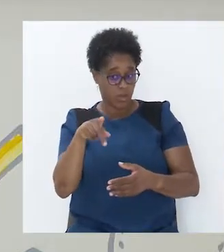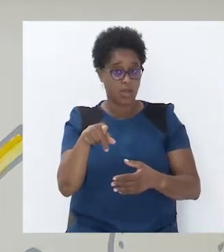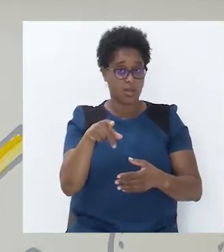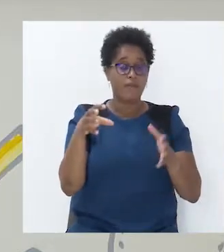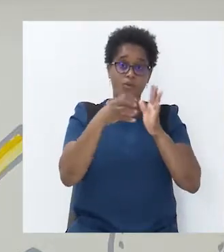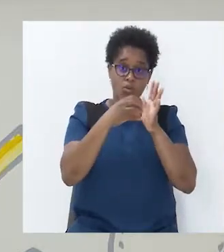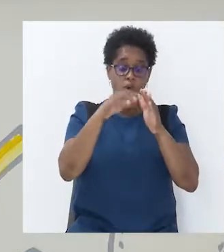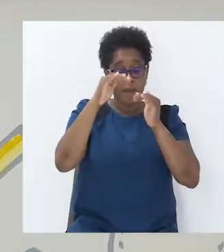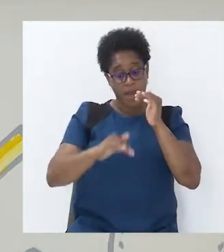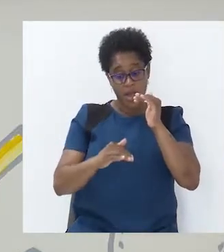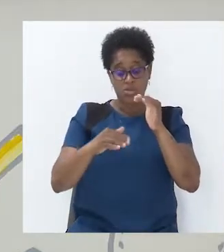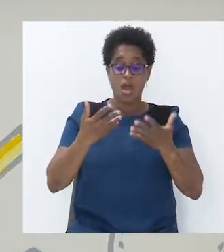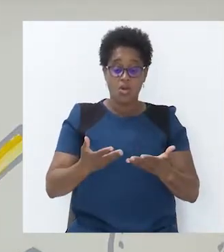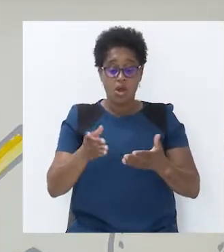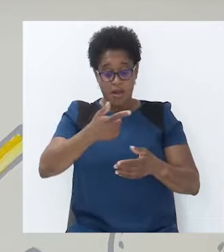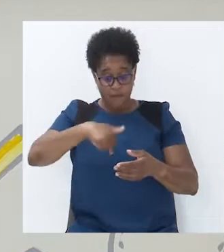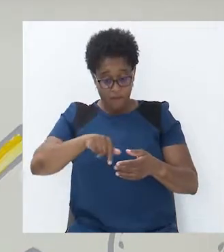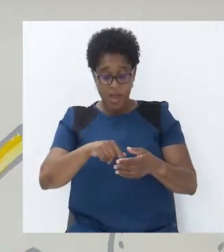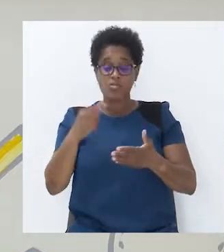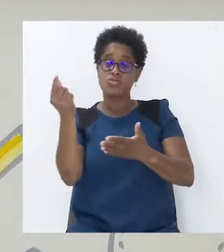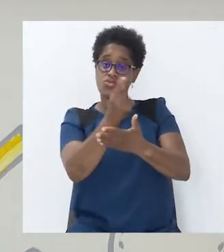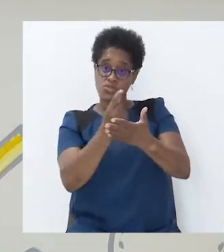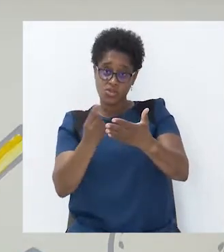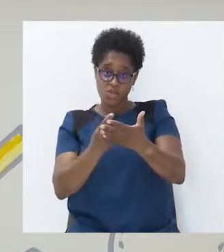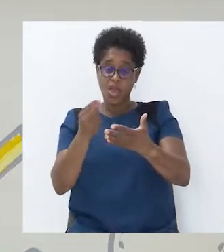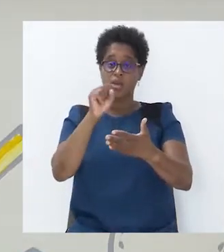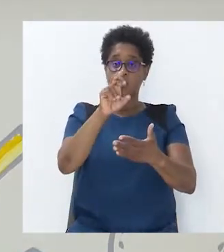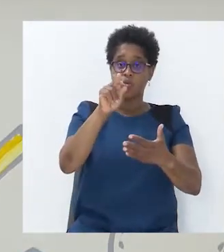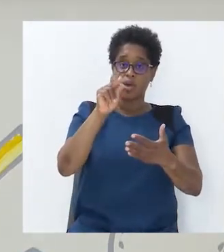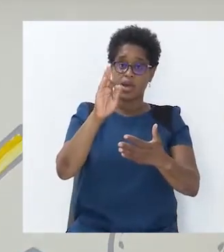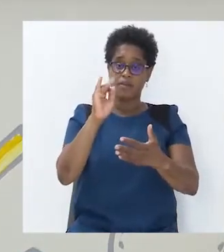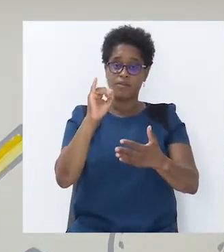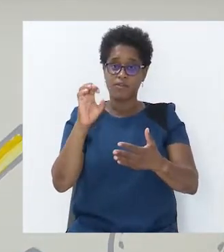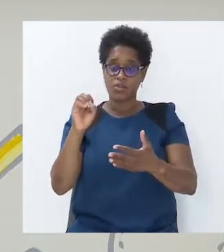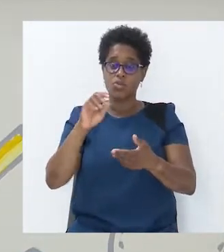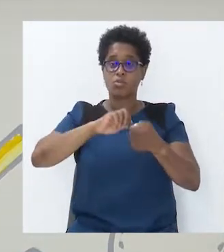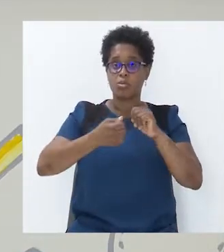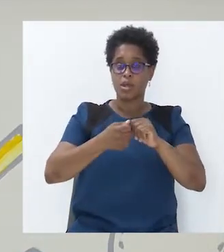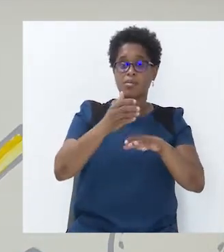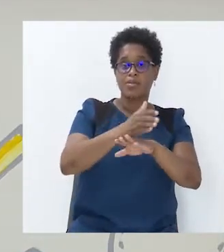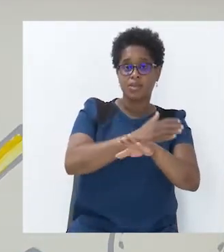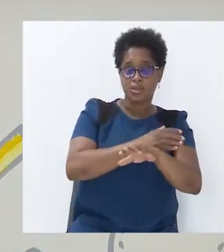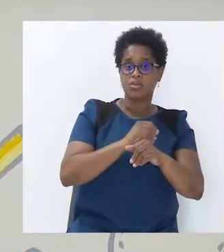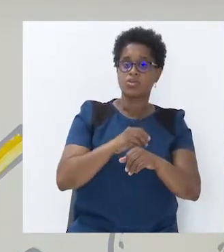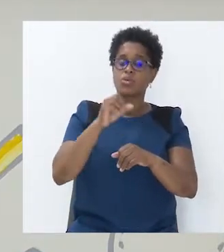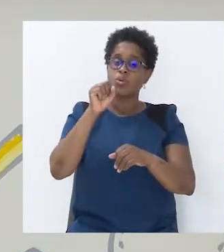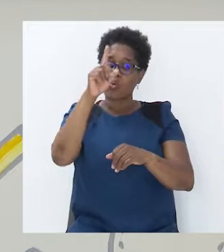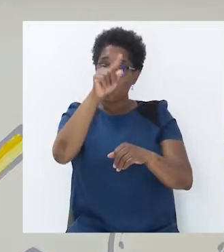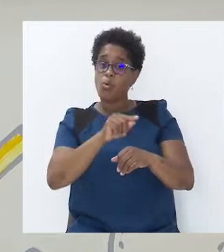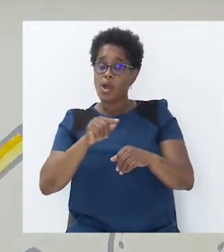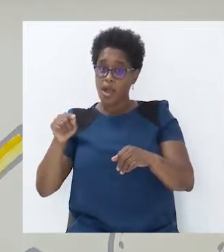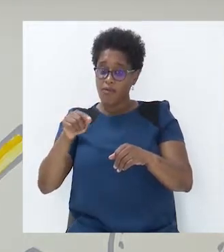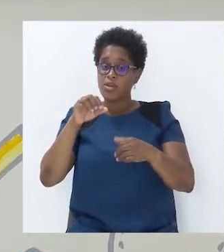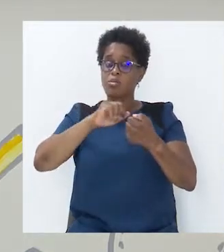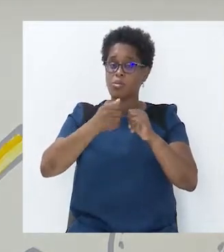Bom, agora nós vamos desenhar o gráfico do problema anterior, o gráfico da proporcionalidade direta do problema